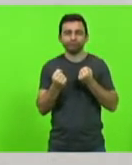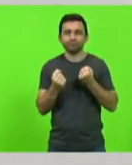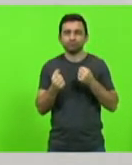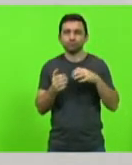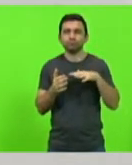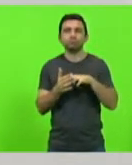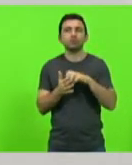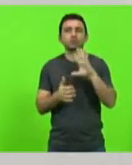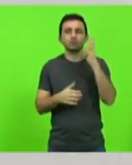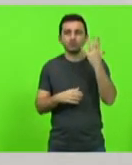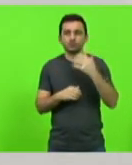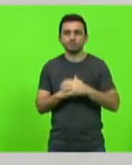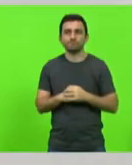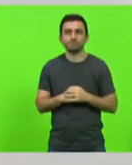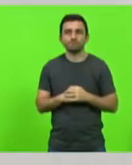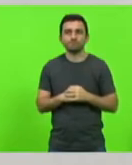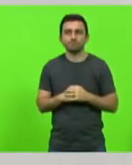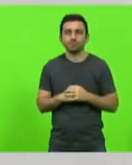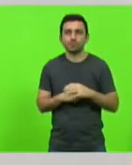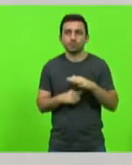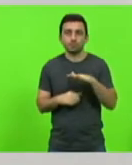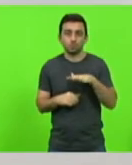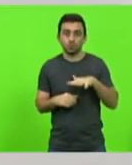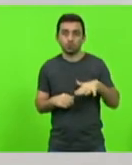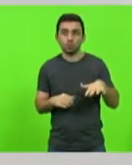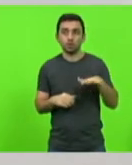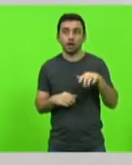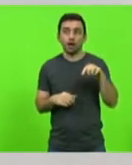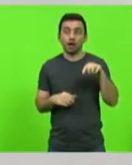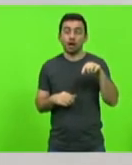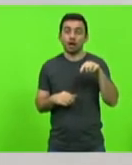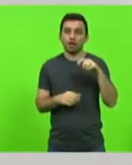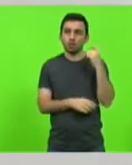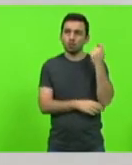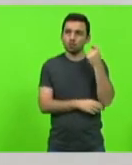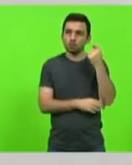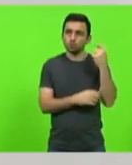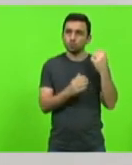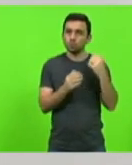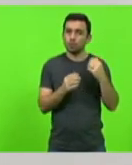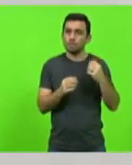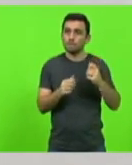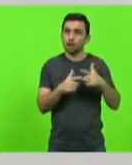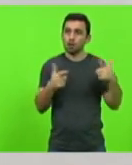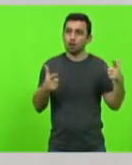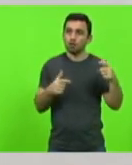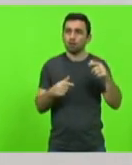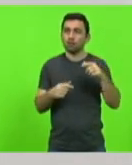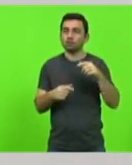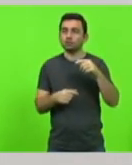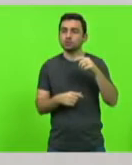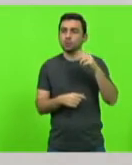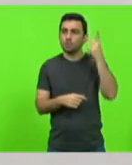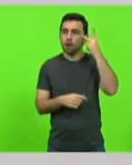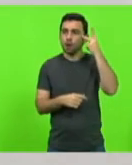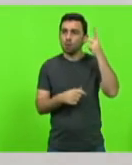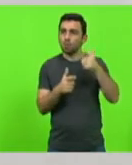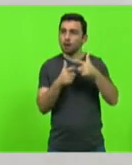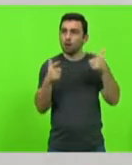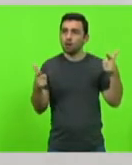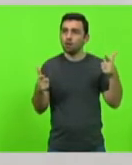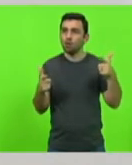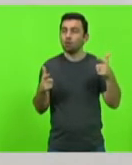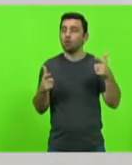Nossa malha viária não é maior do que o Rio Grande do Sul, do que Minas Gerais, do que São Paulo, do que o Paraná,